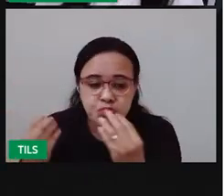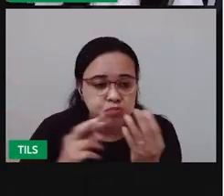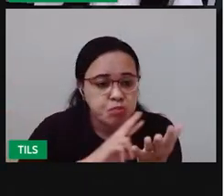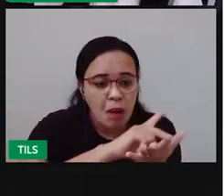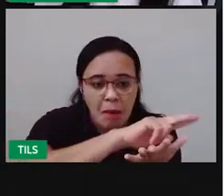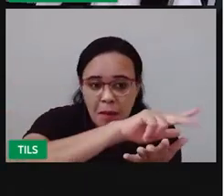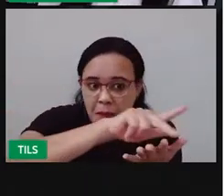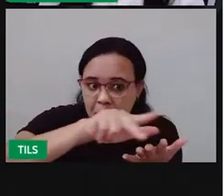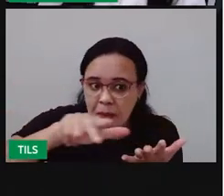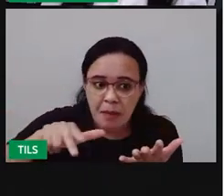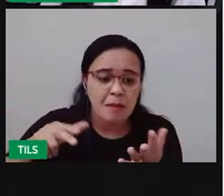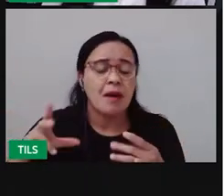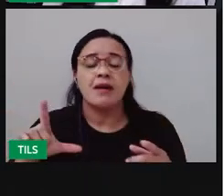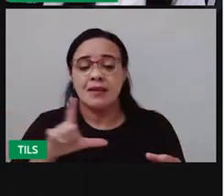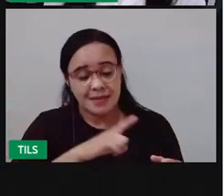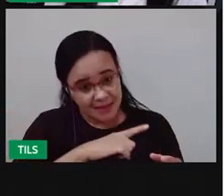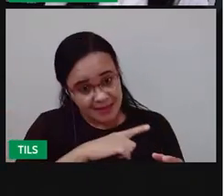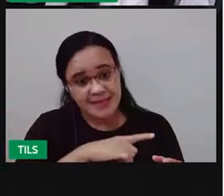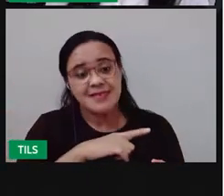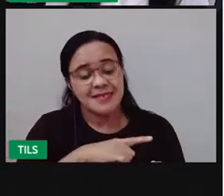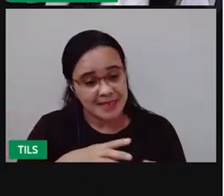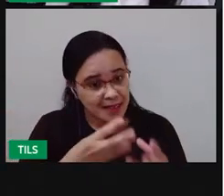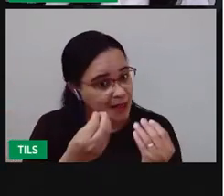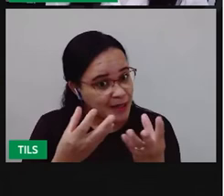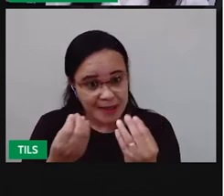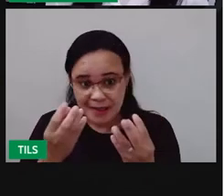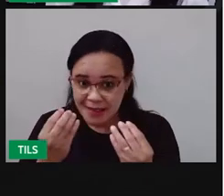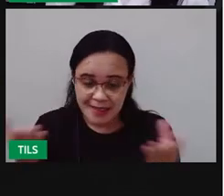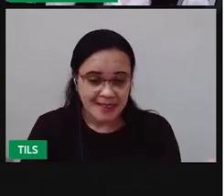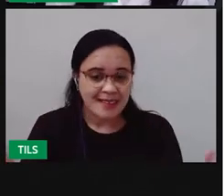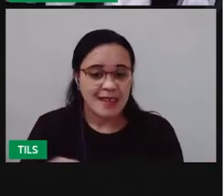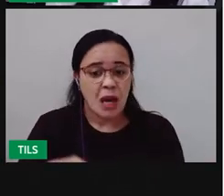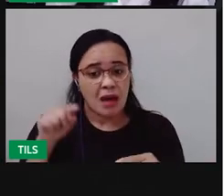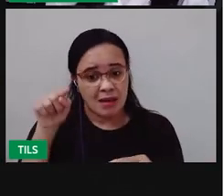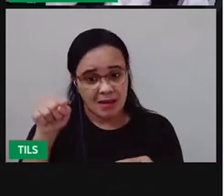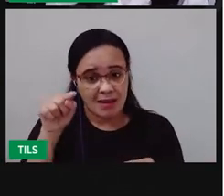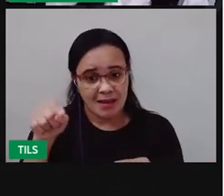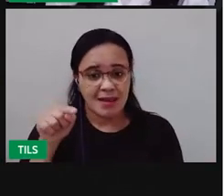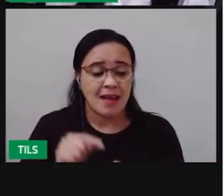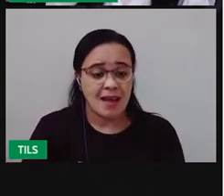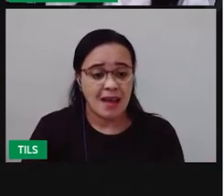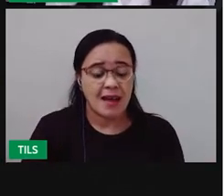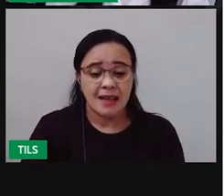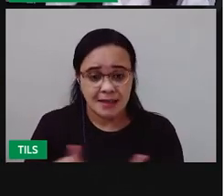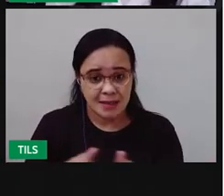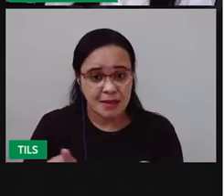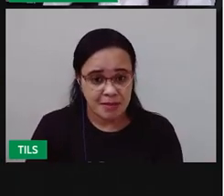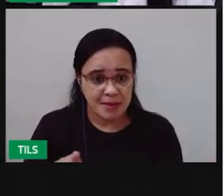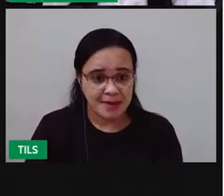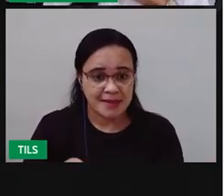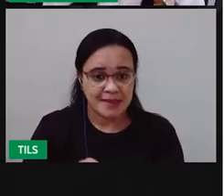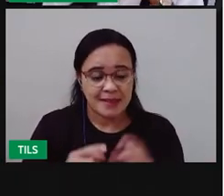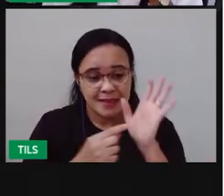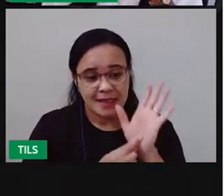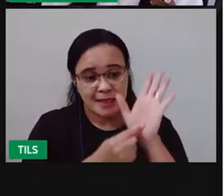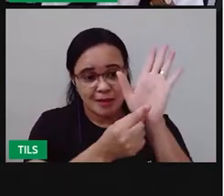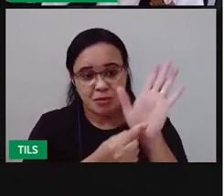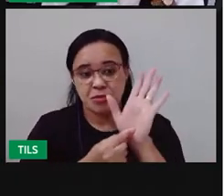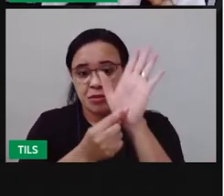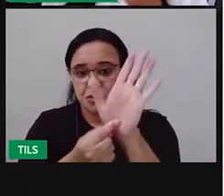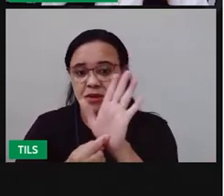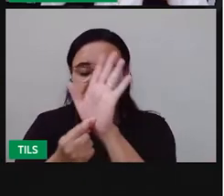nesse espaço da exposição da feira e da feira muitos